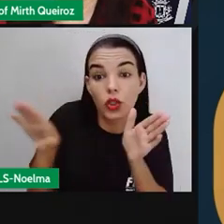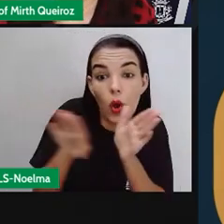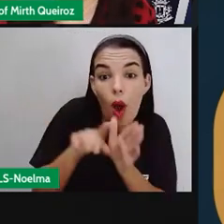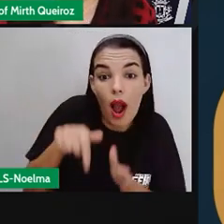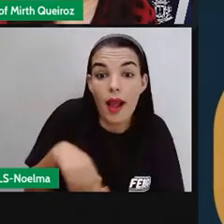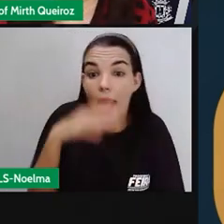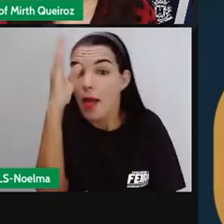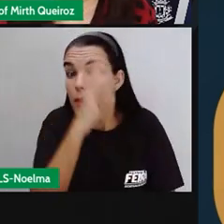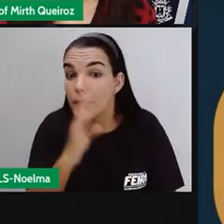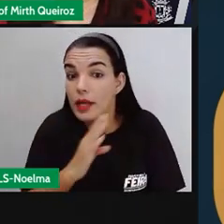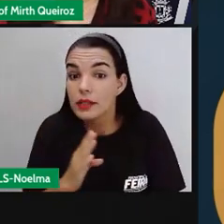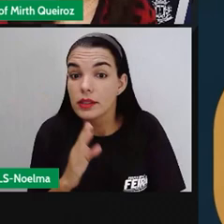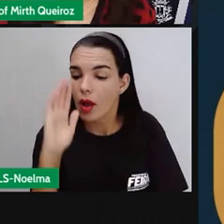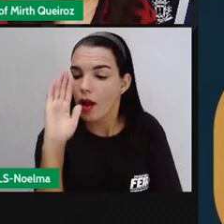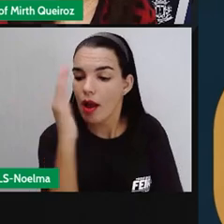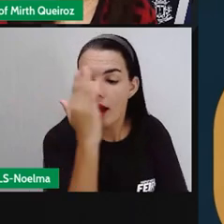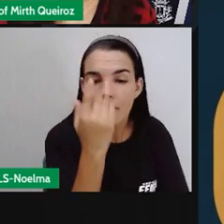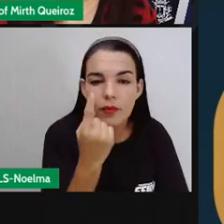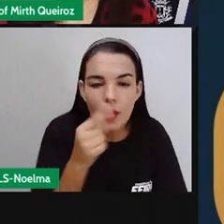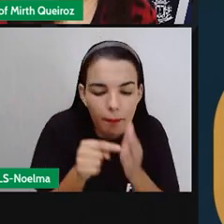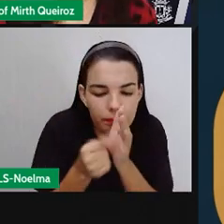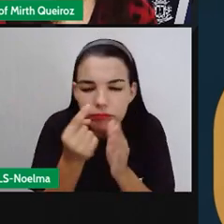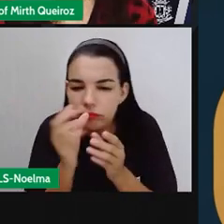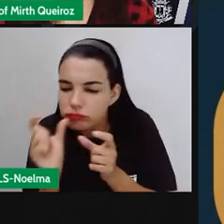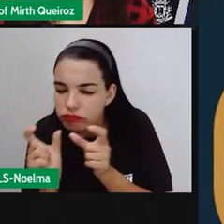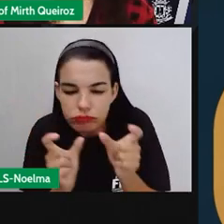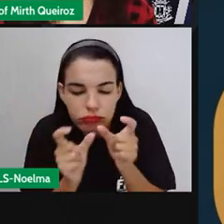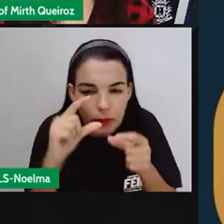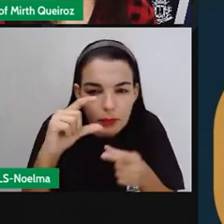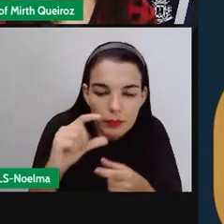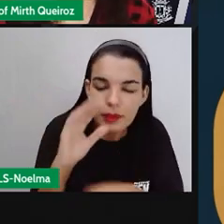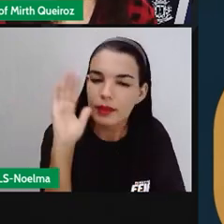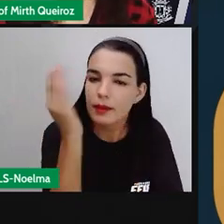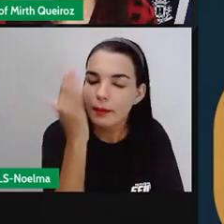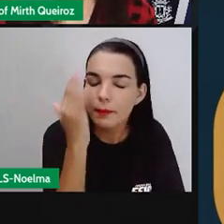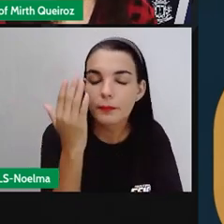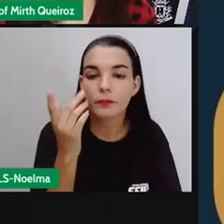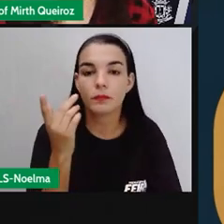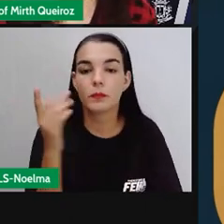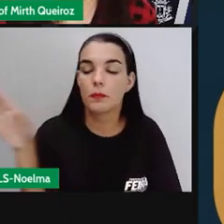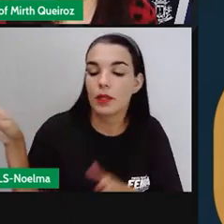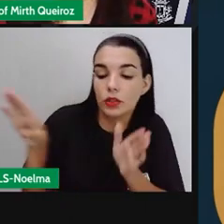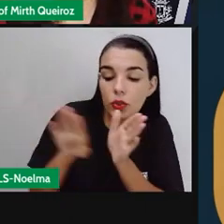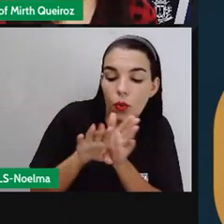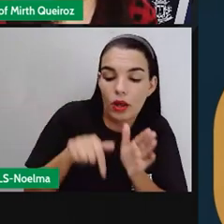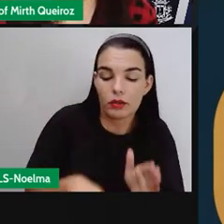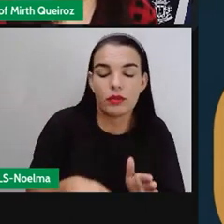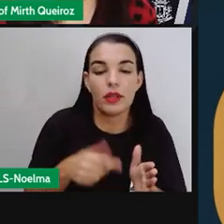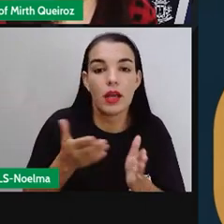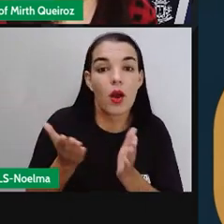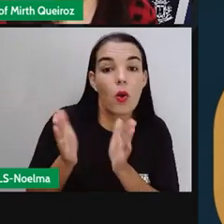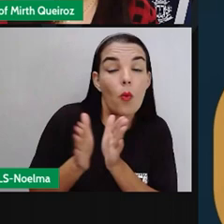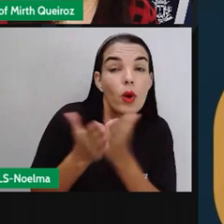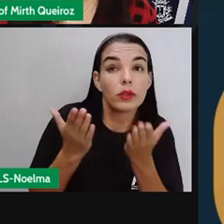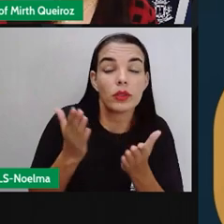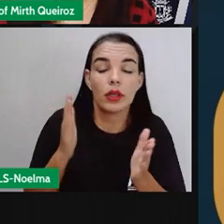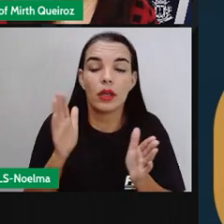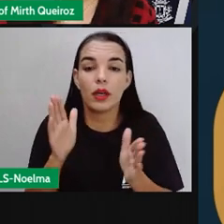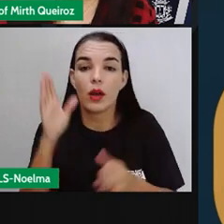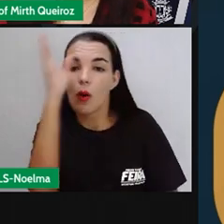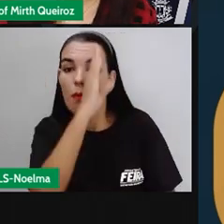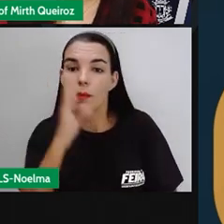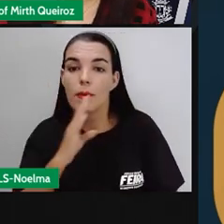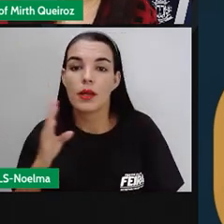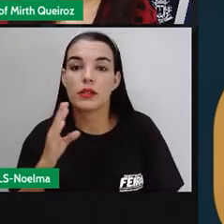primeiras mudas de cana-de-açúcar, que era quando o Brasil foi dividido aí em capitanias, né? E essa plantação